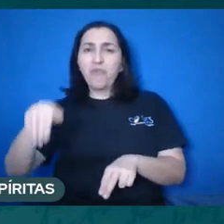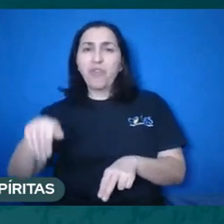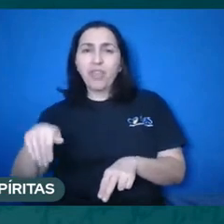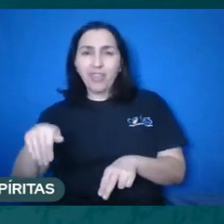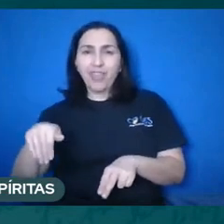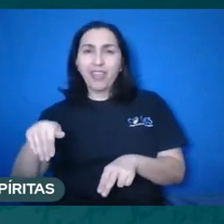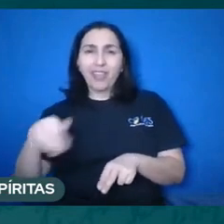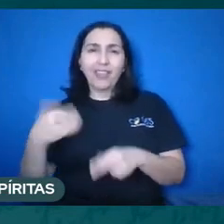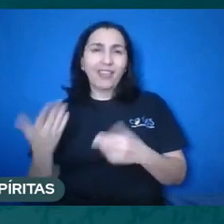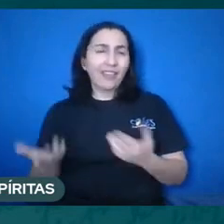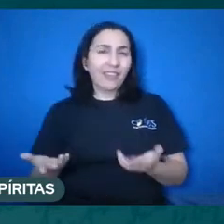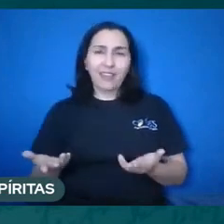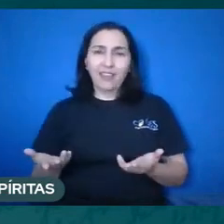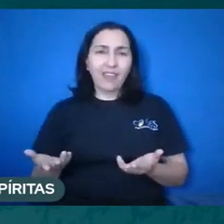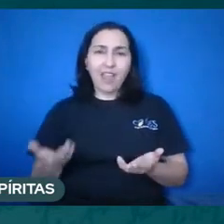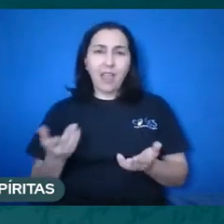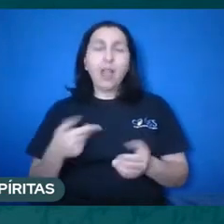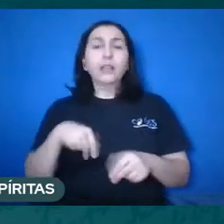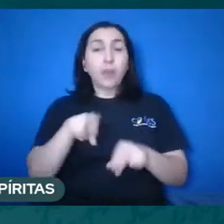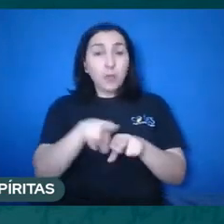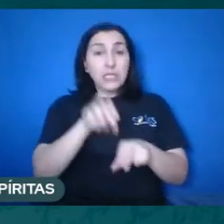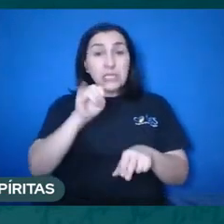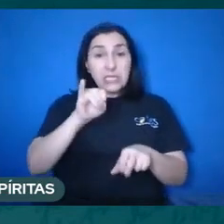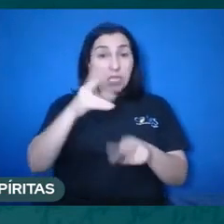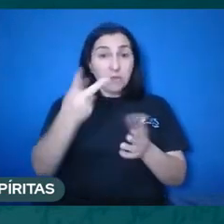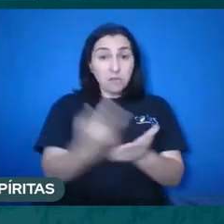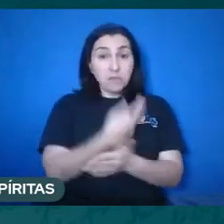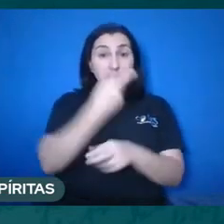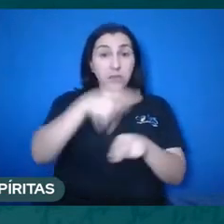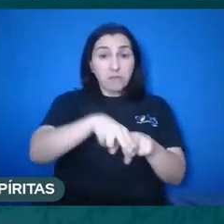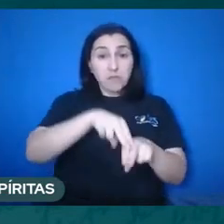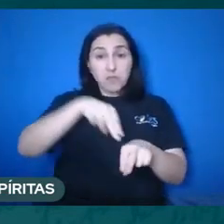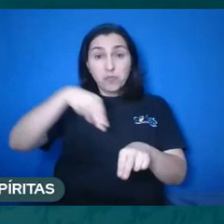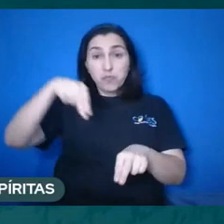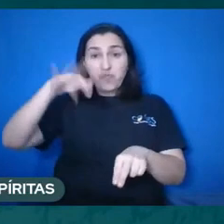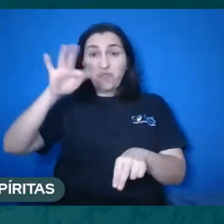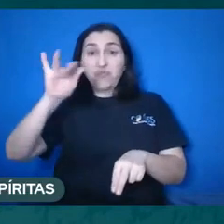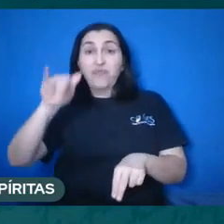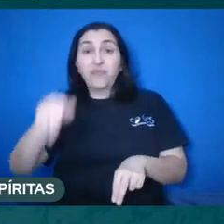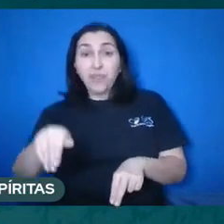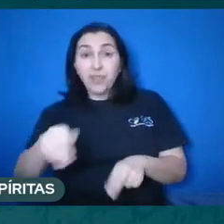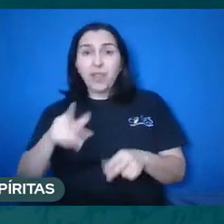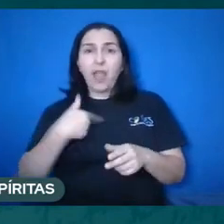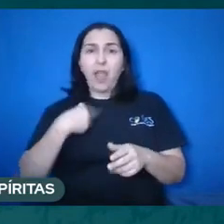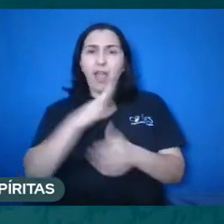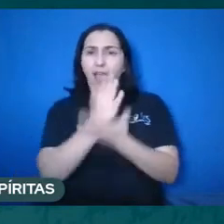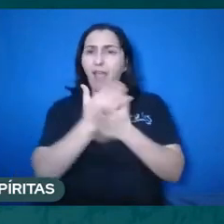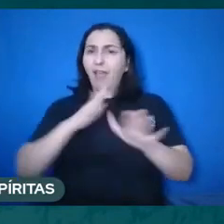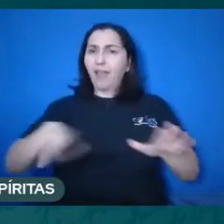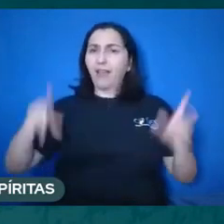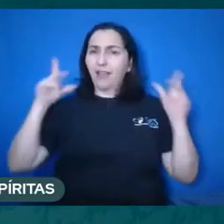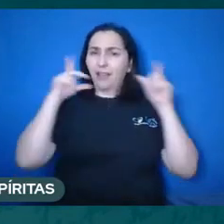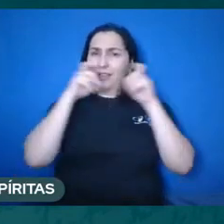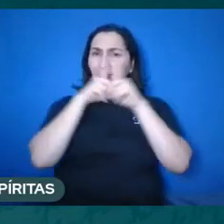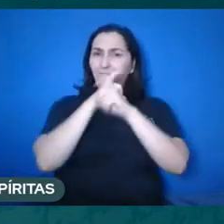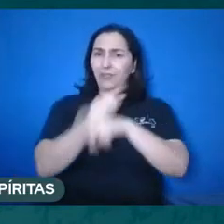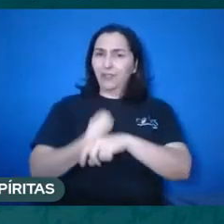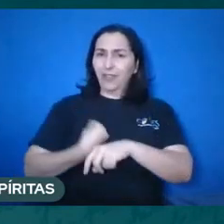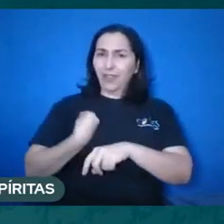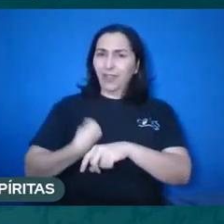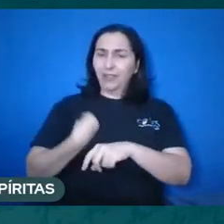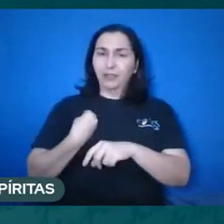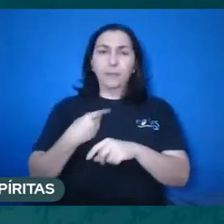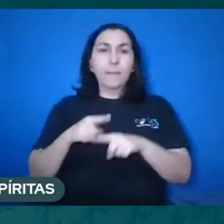-se com uma dificuldade, mas foi muito bem colocado aqui pela Ana, não há a extinção, não há o